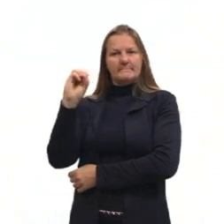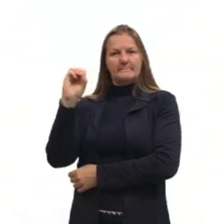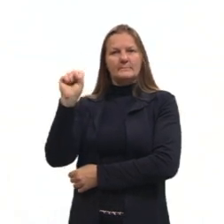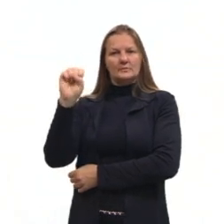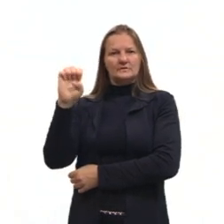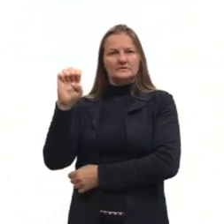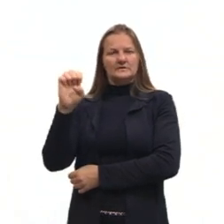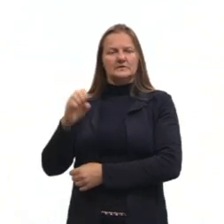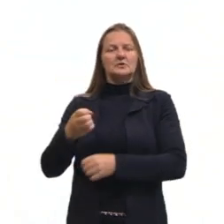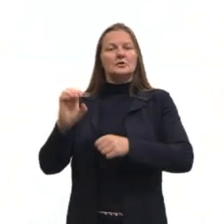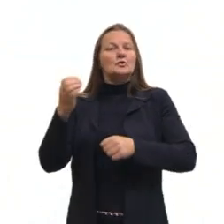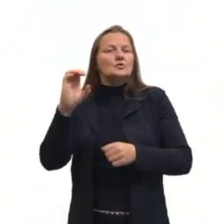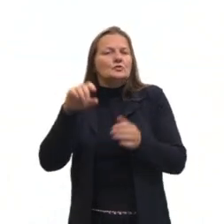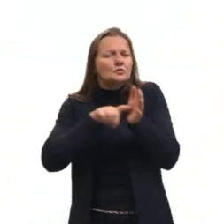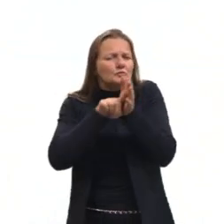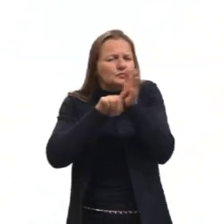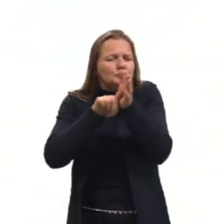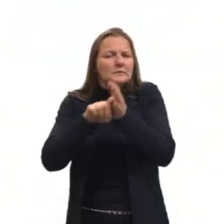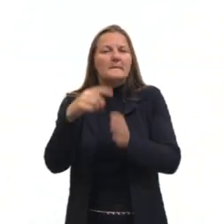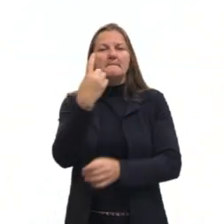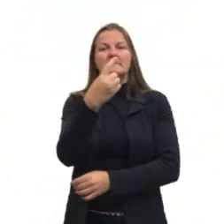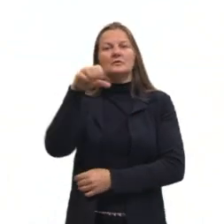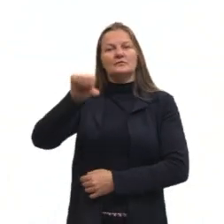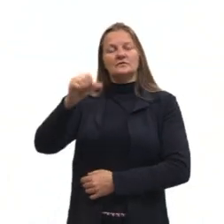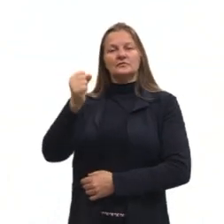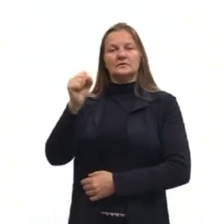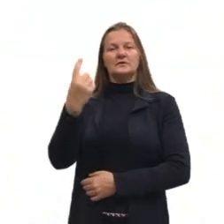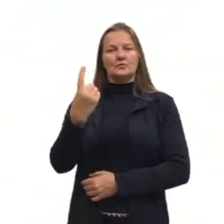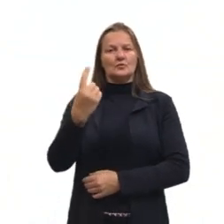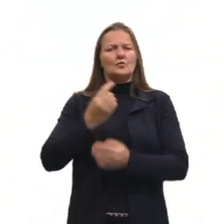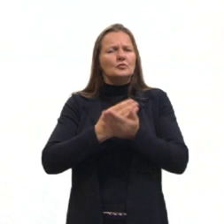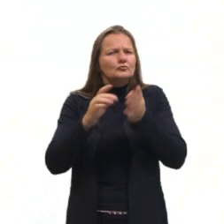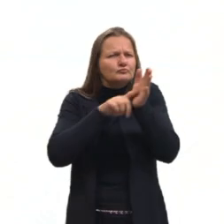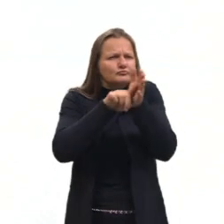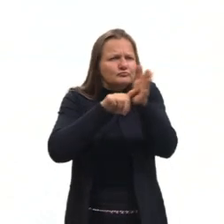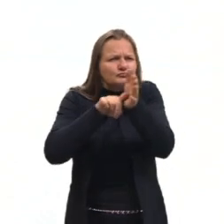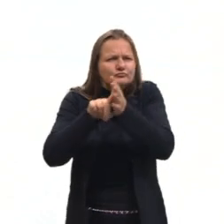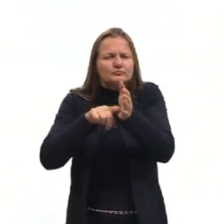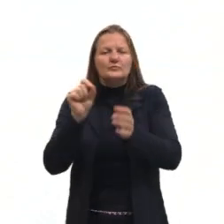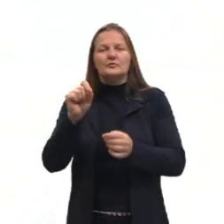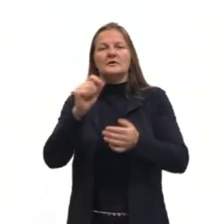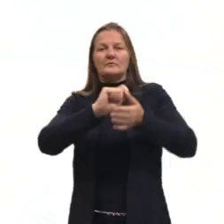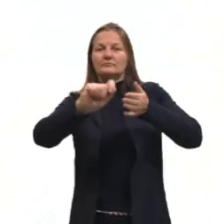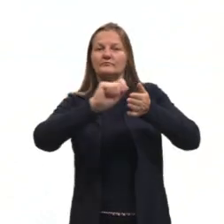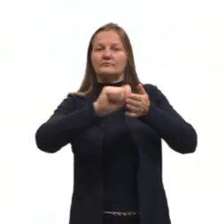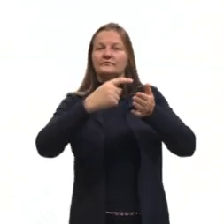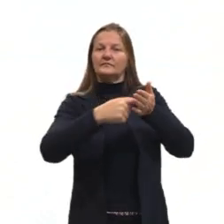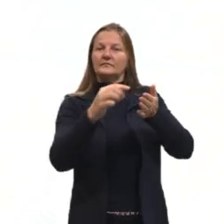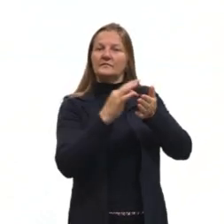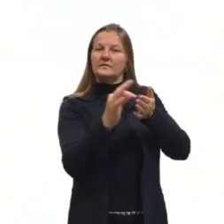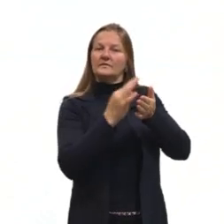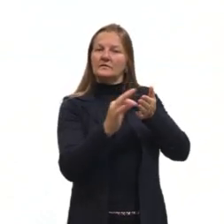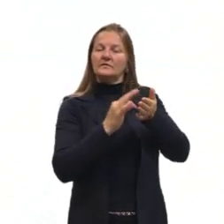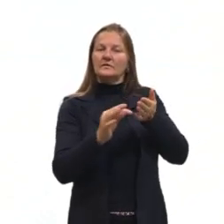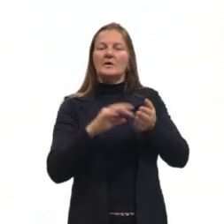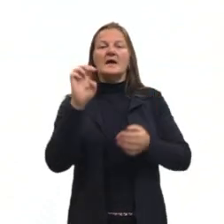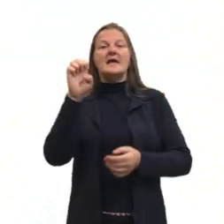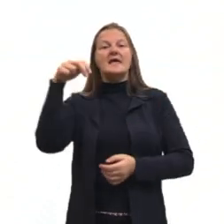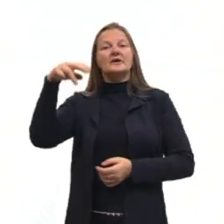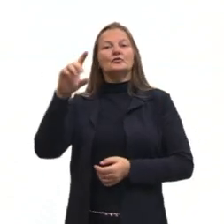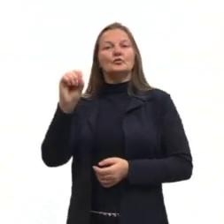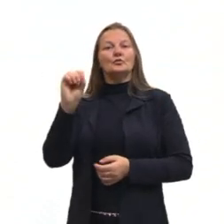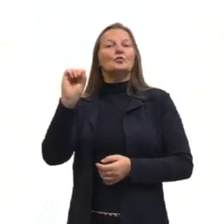da cientista Lynn Margulies, lá em 1981. O que ela diz, essa teoria? Endo, já